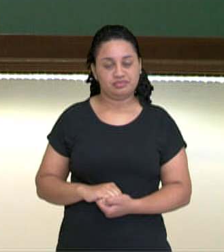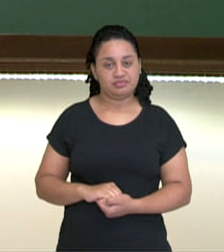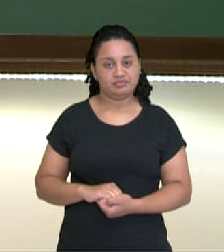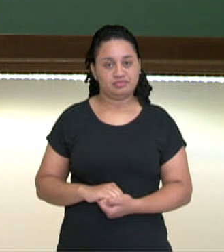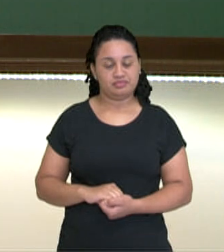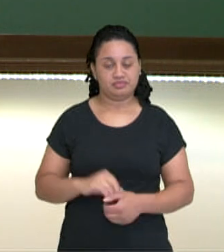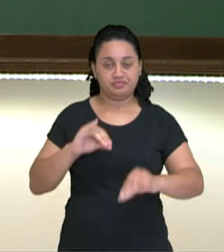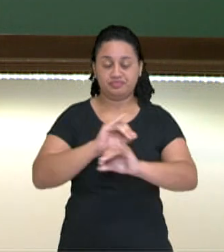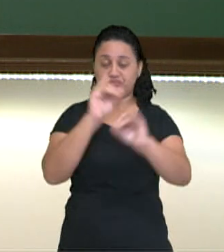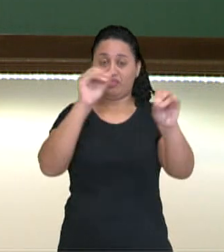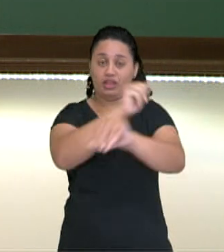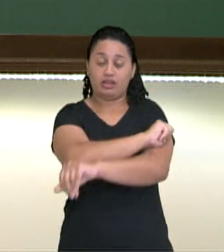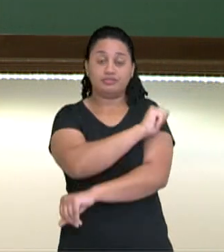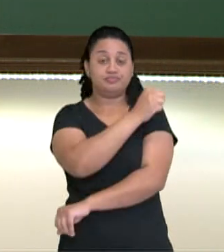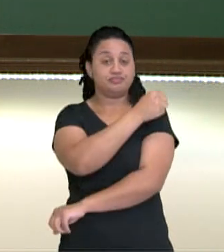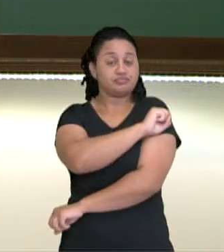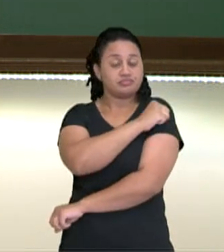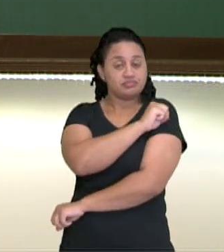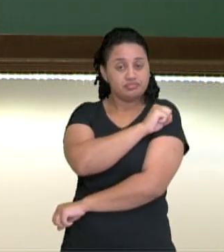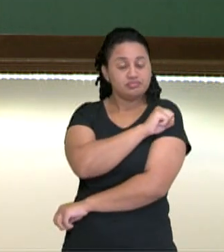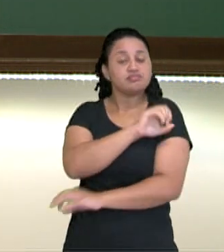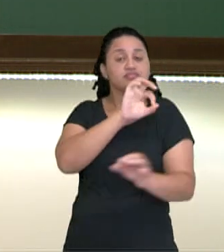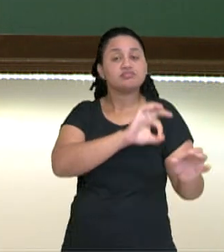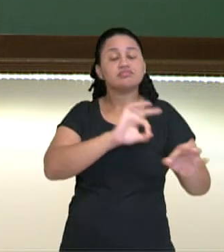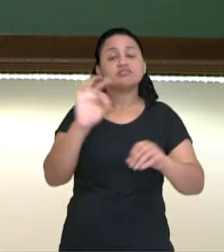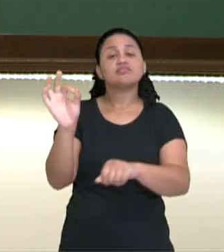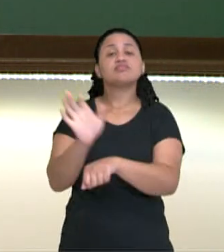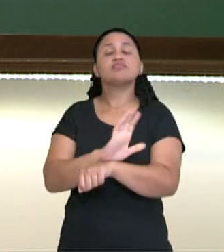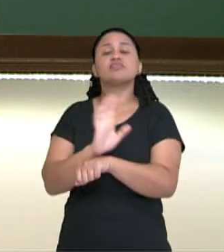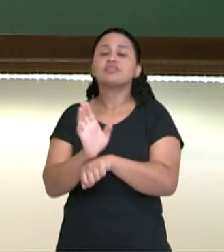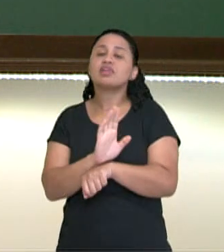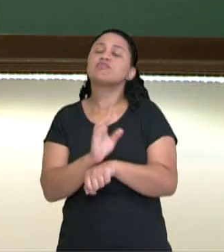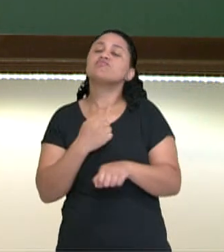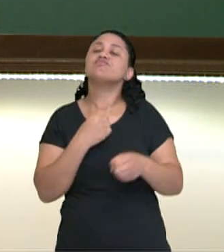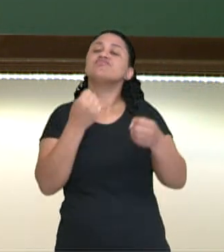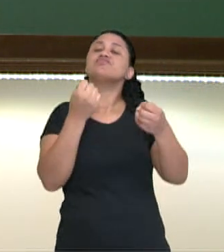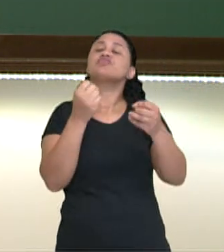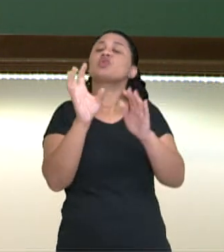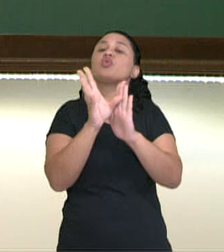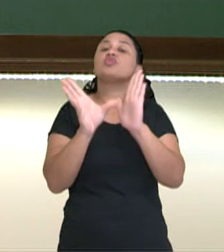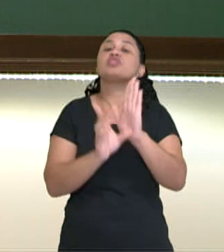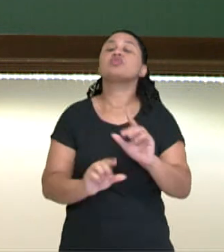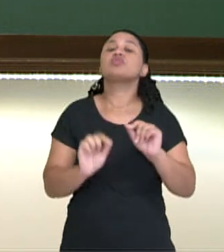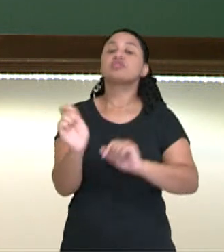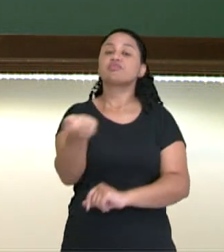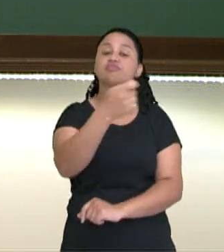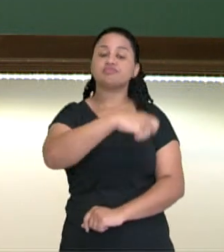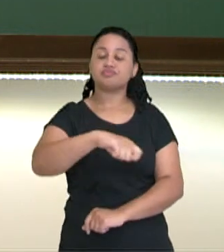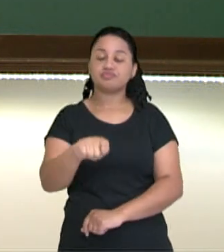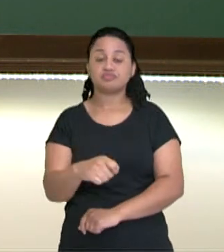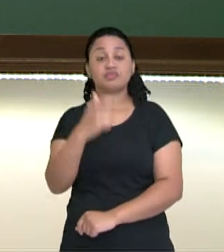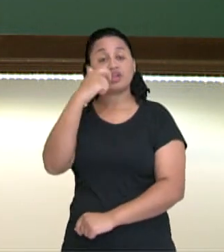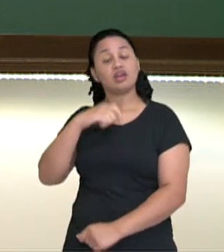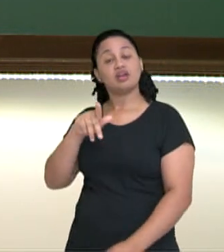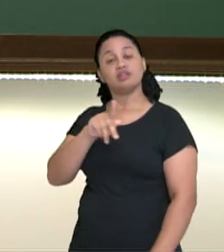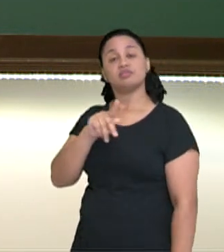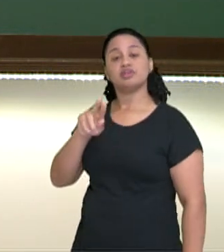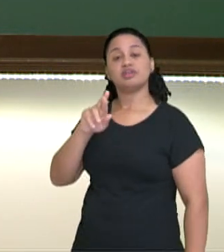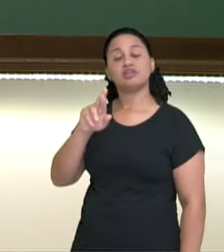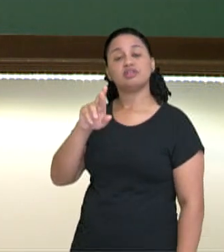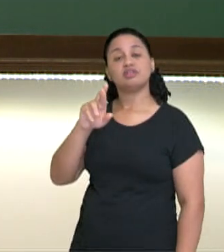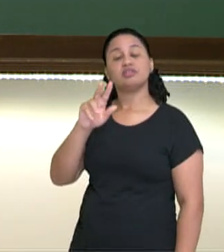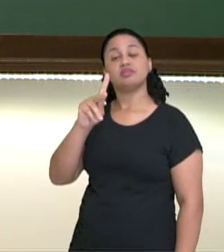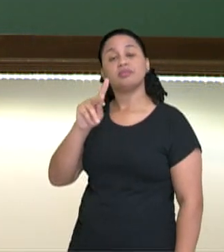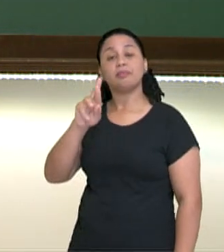Olá, estudantes do oitavo ano! Nesse vídeo, vamos falar sobre tênis de campo. Eu sou a professora Priscila.